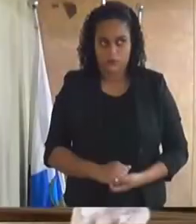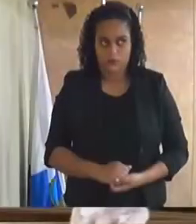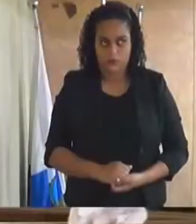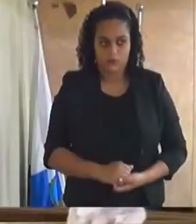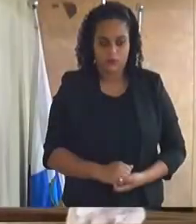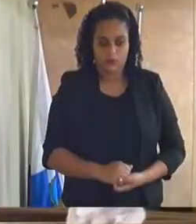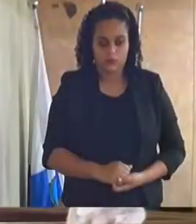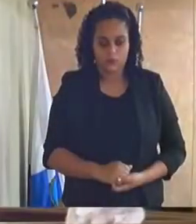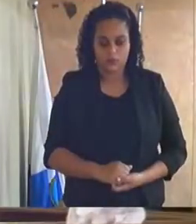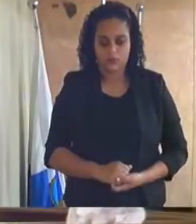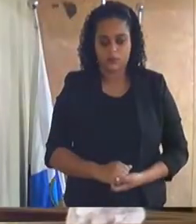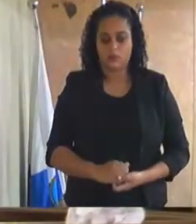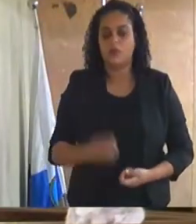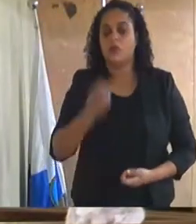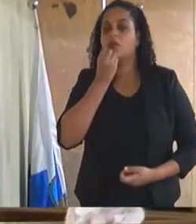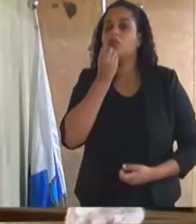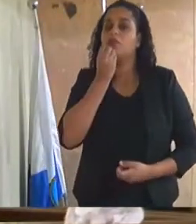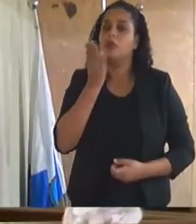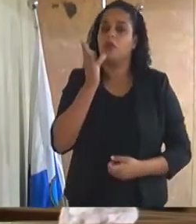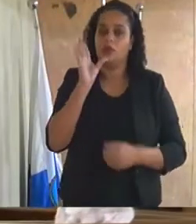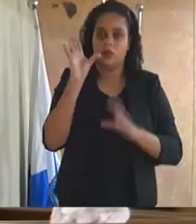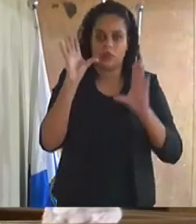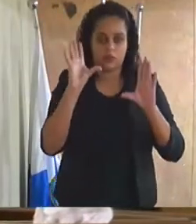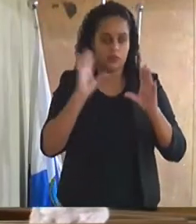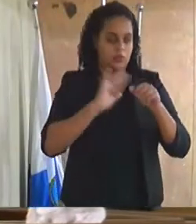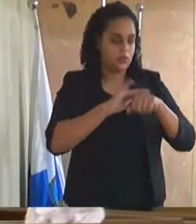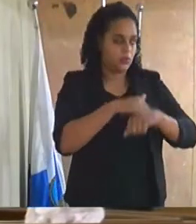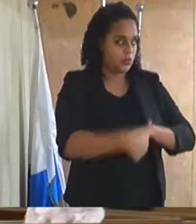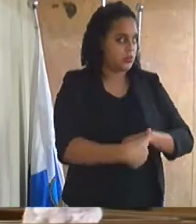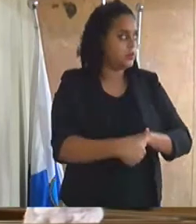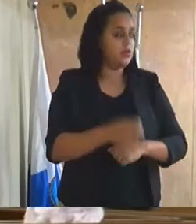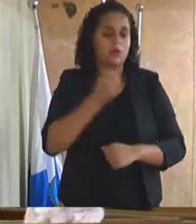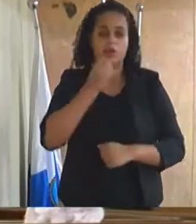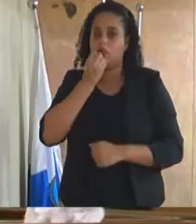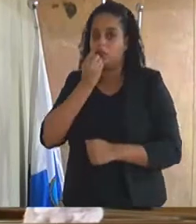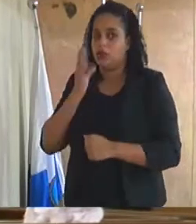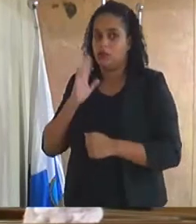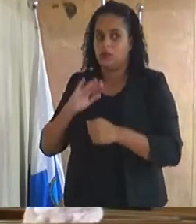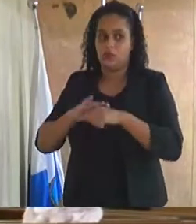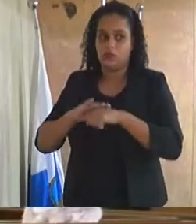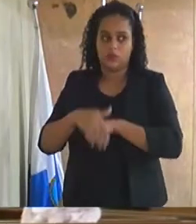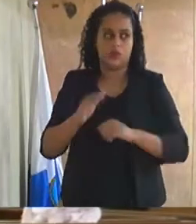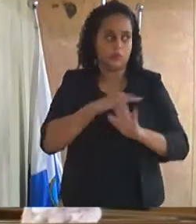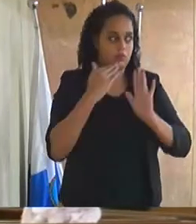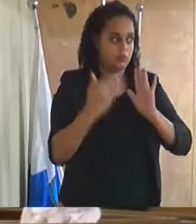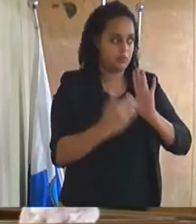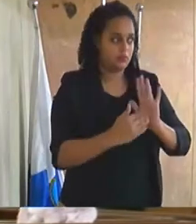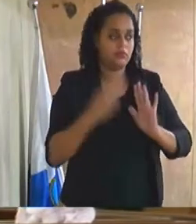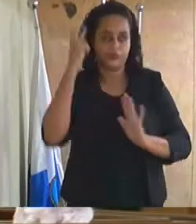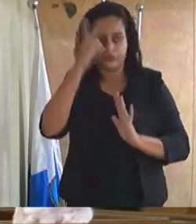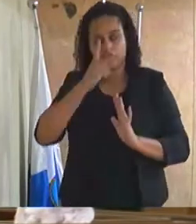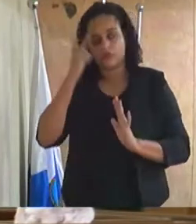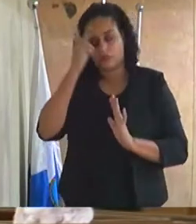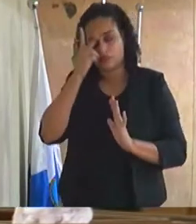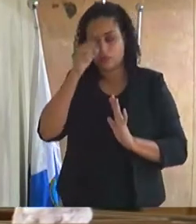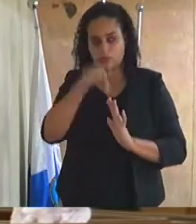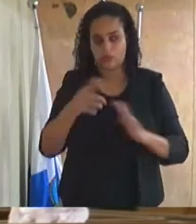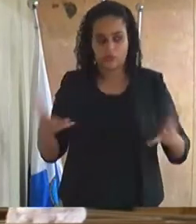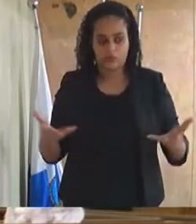Muito boa noite. Boa noite a todos os meus pares aqui presentes,